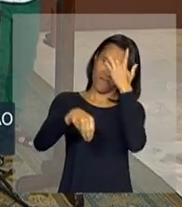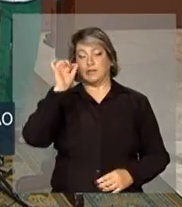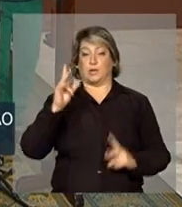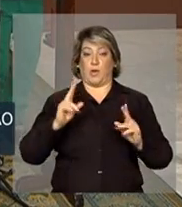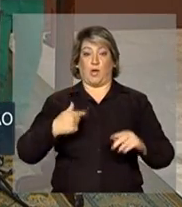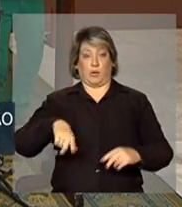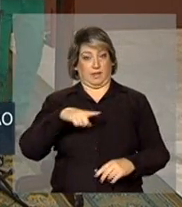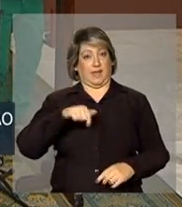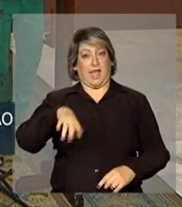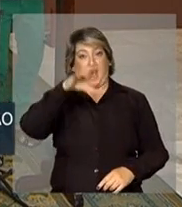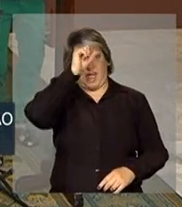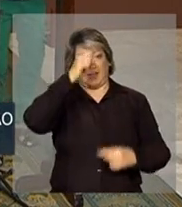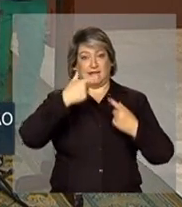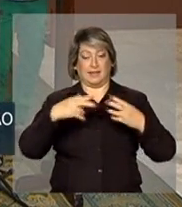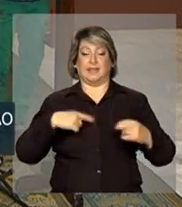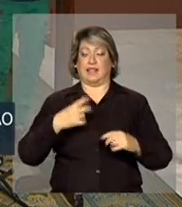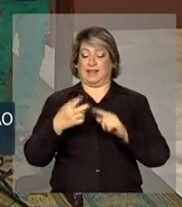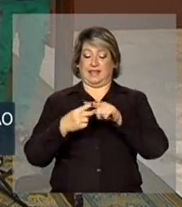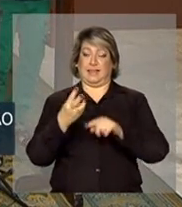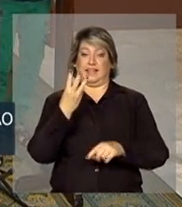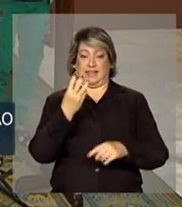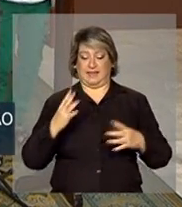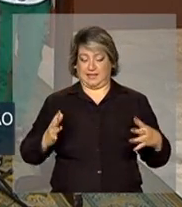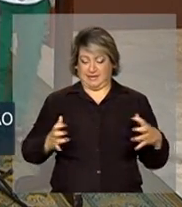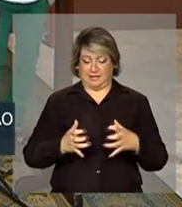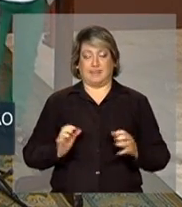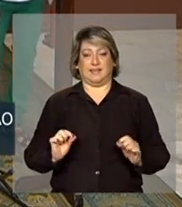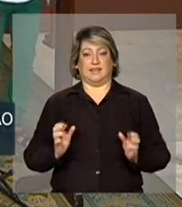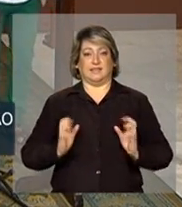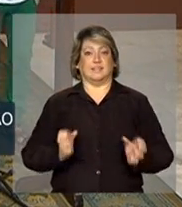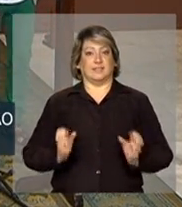Como estamos aqui, estamos aprendendo. Botou os três dedinhos aqui, Ó.